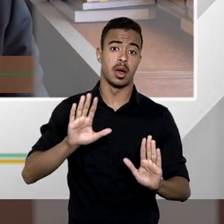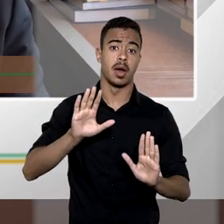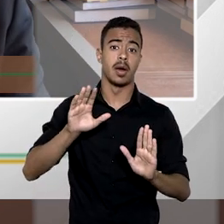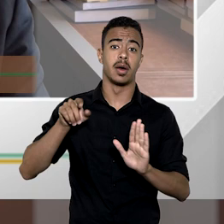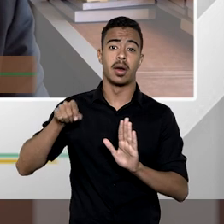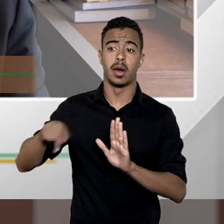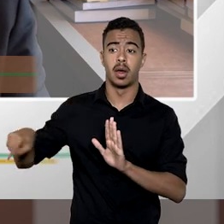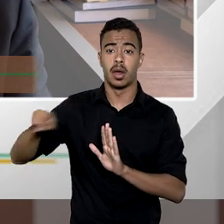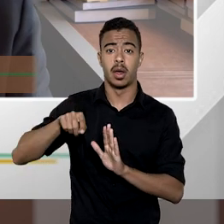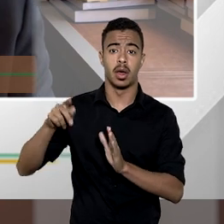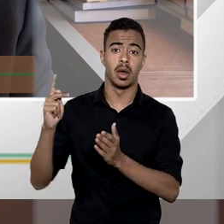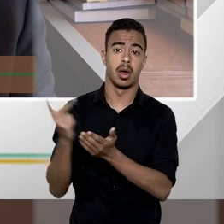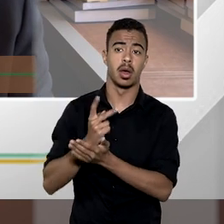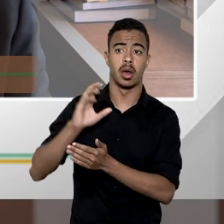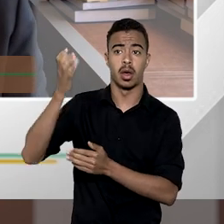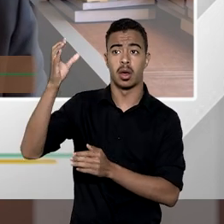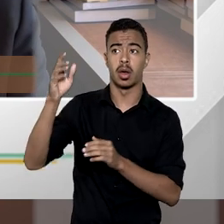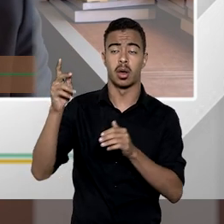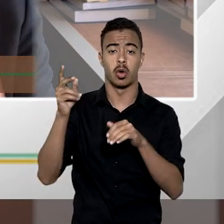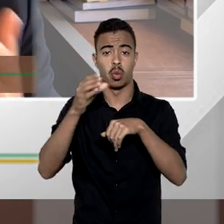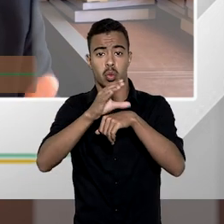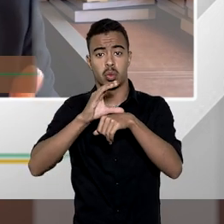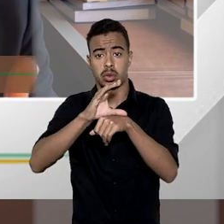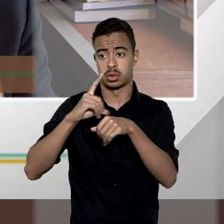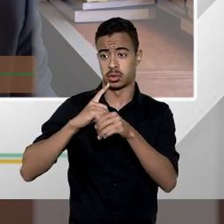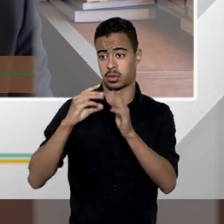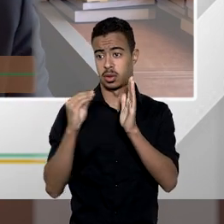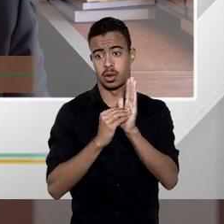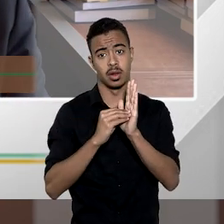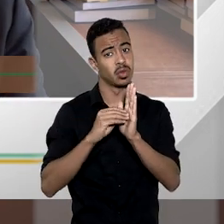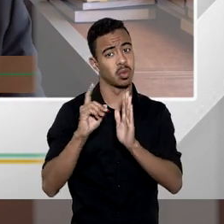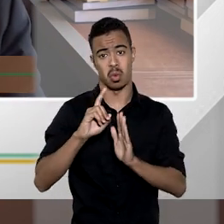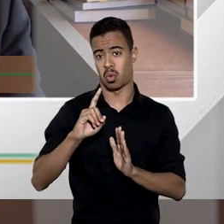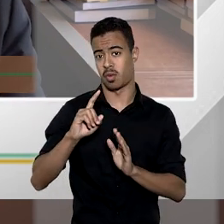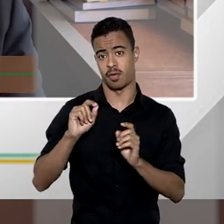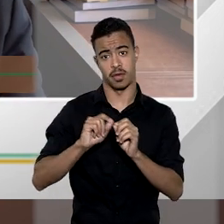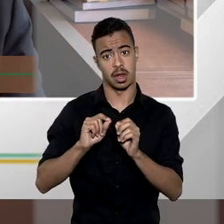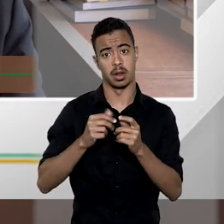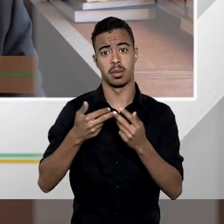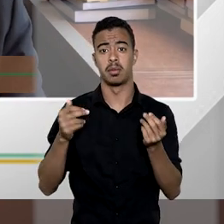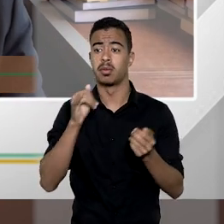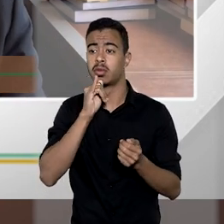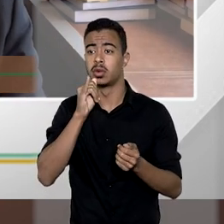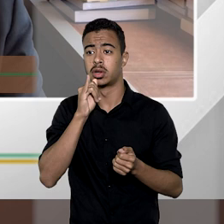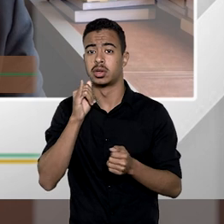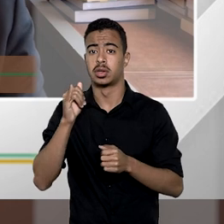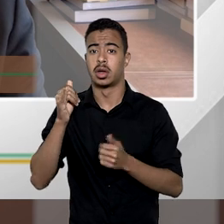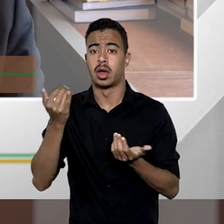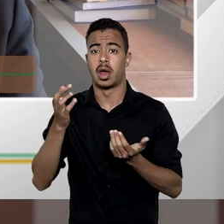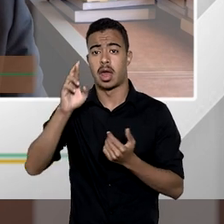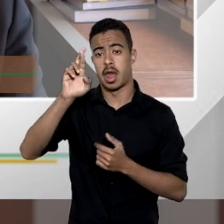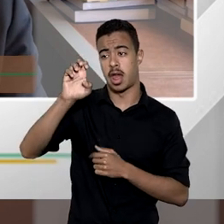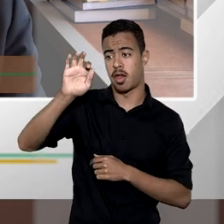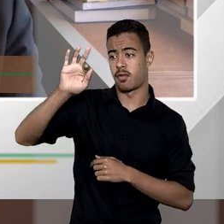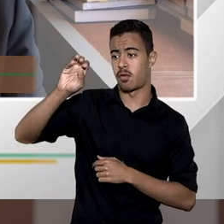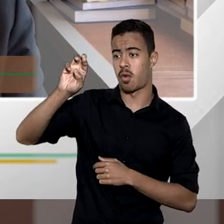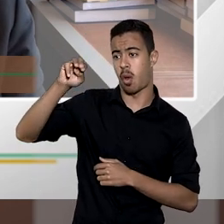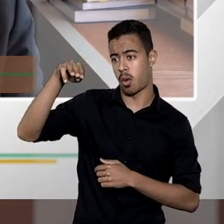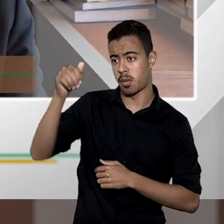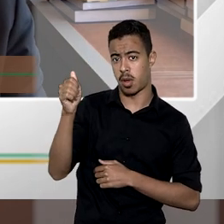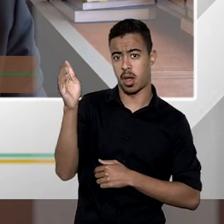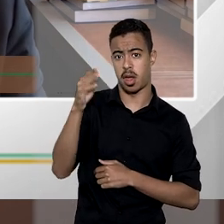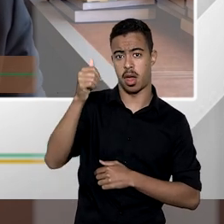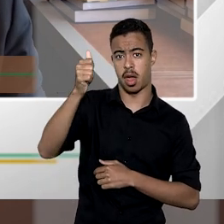disciplinados de uma forma diversa na própria constituição como por exemplo a desapropriação por reforma agrária a indenização